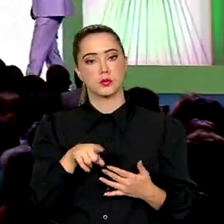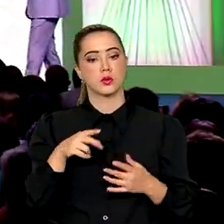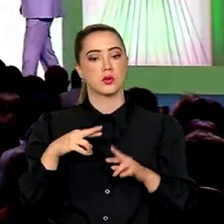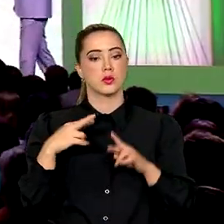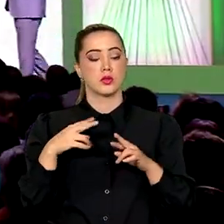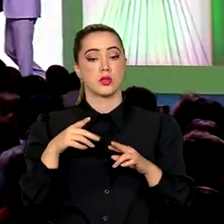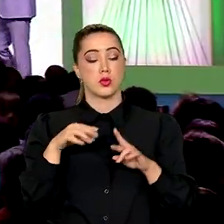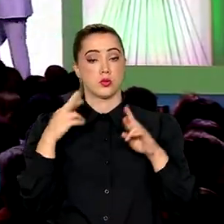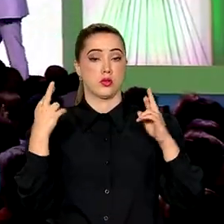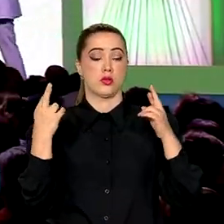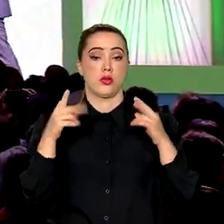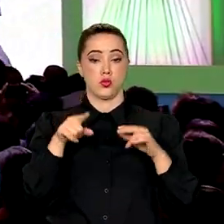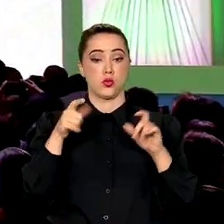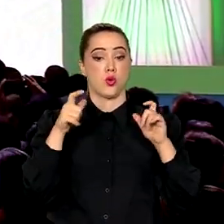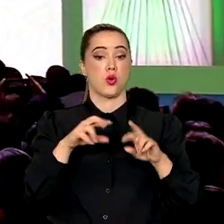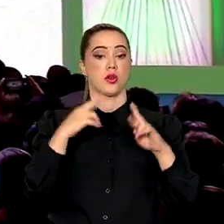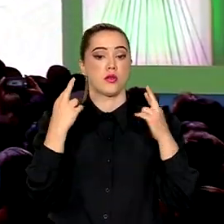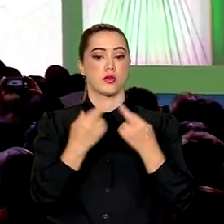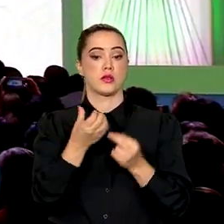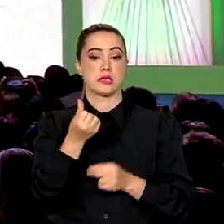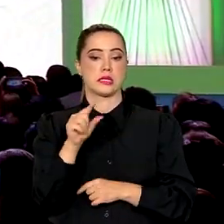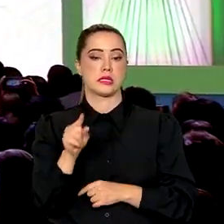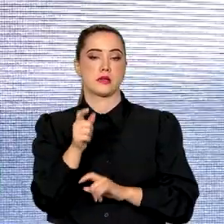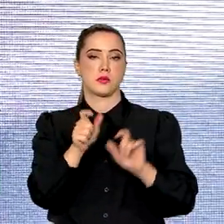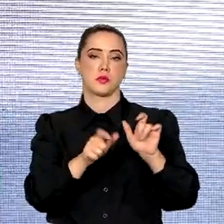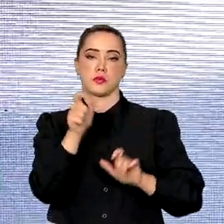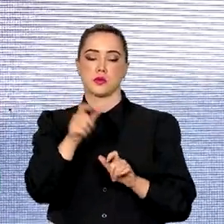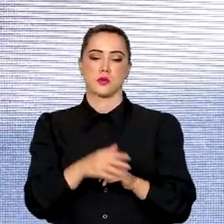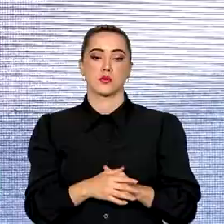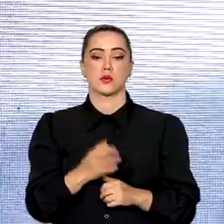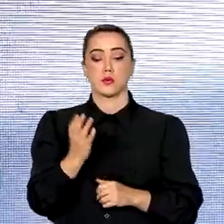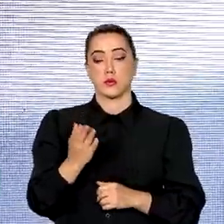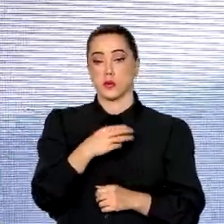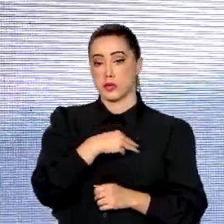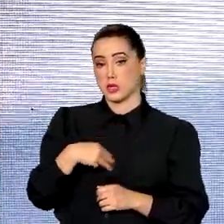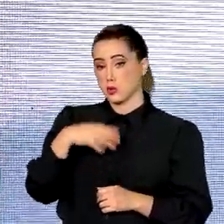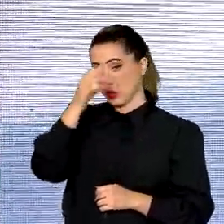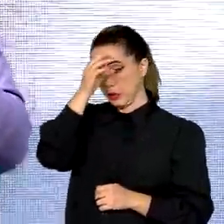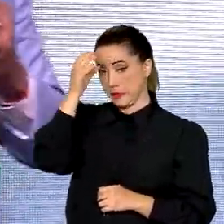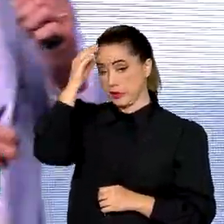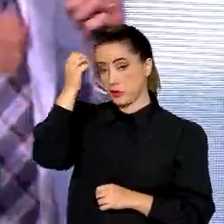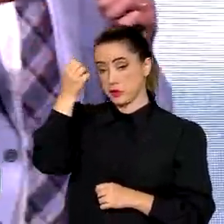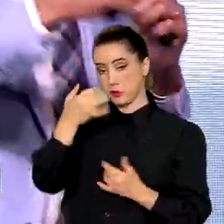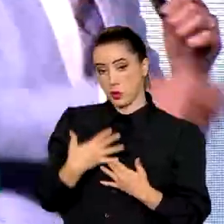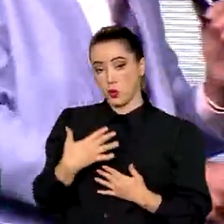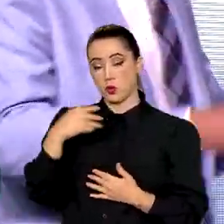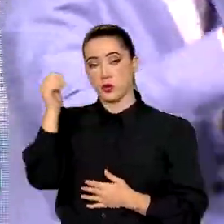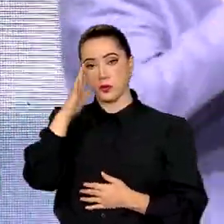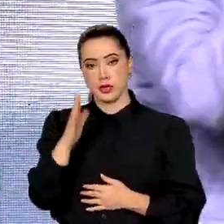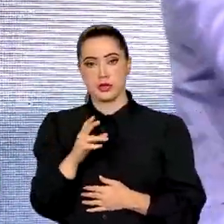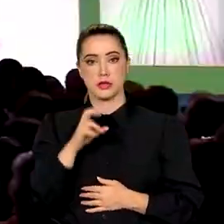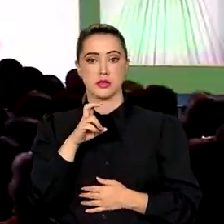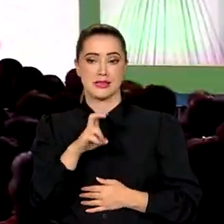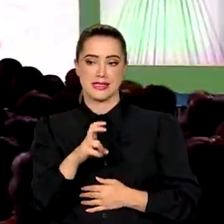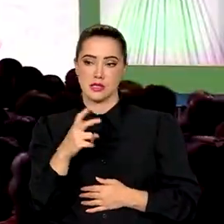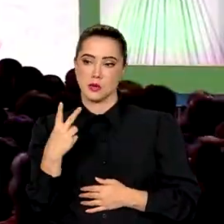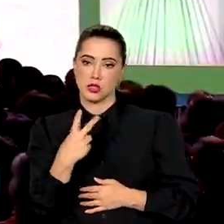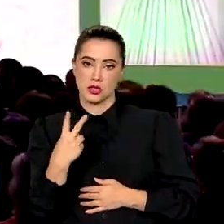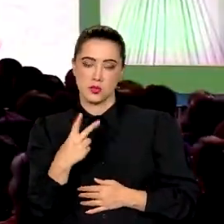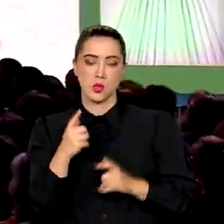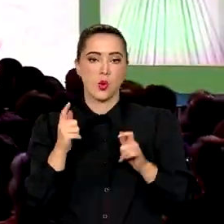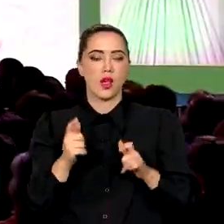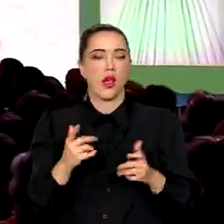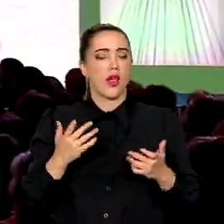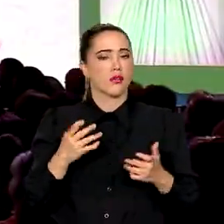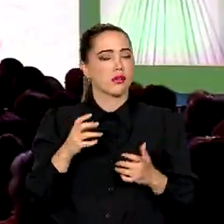reuniu mais de 6 mil participantes em Brasília. Camilo Santana lembrou que o Brasil está em 52º lugar